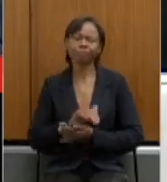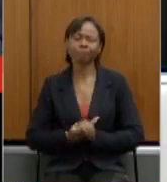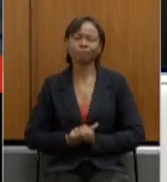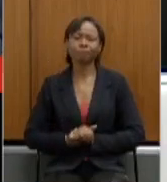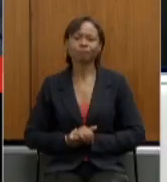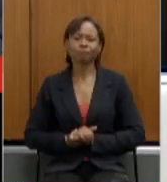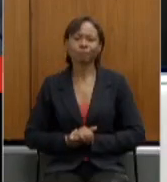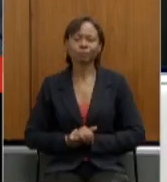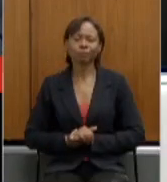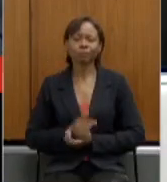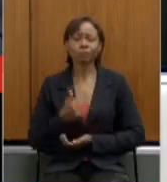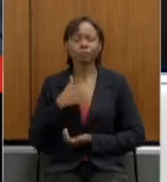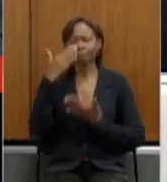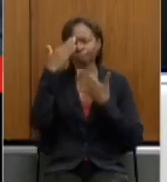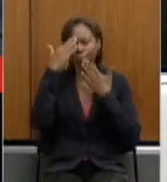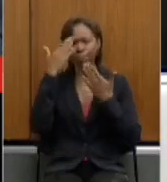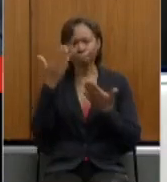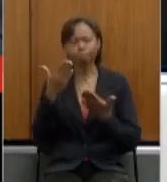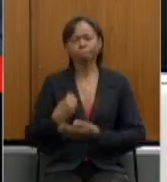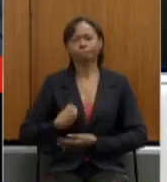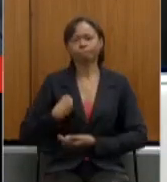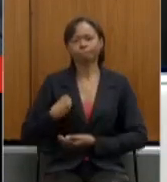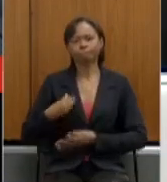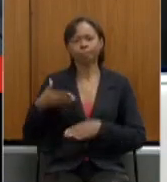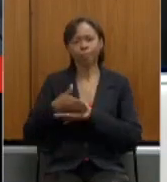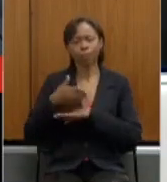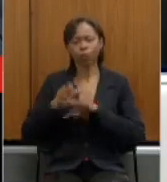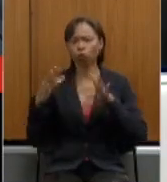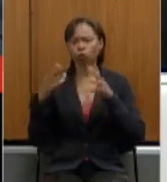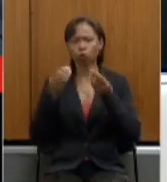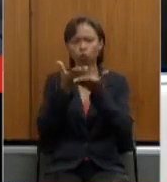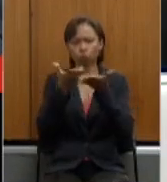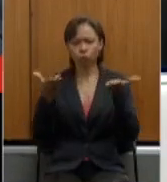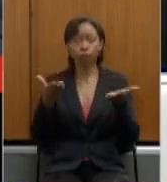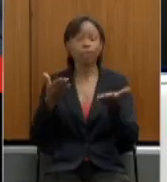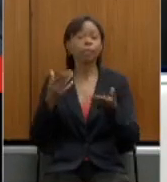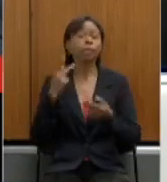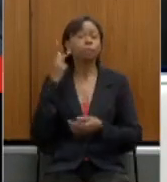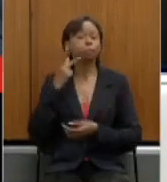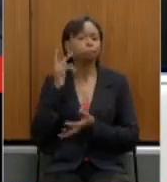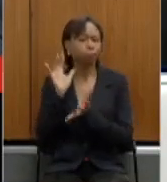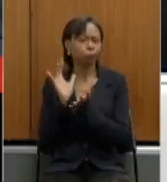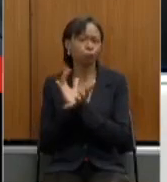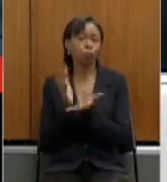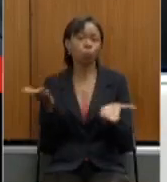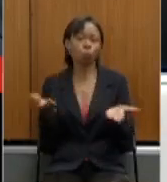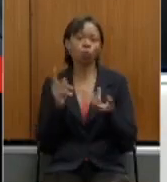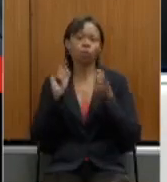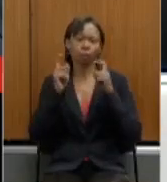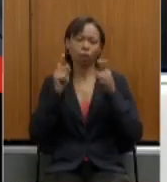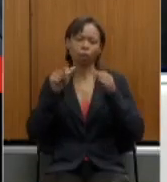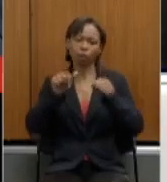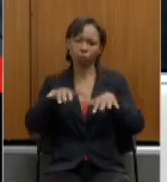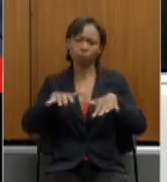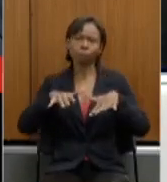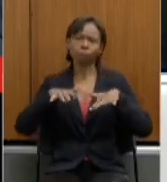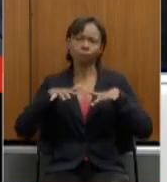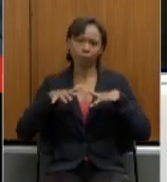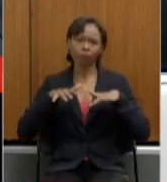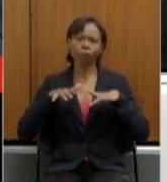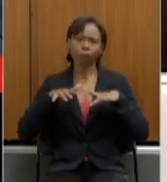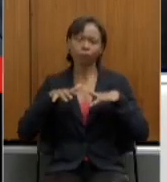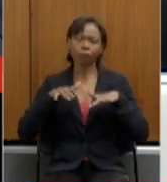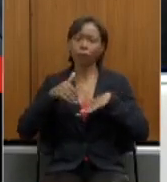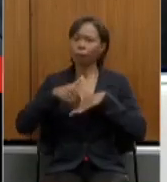eu agradeço muito a presença de todos a presença dos parlamentares nesta reunião que passam